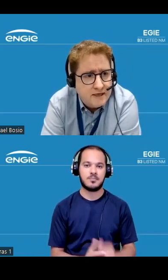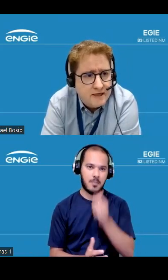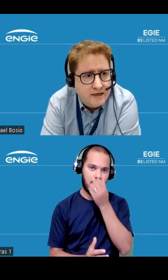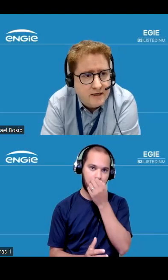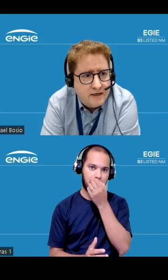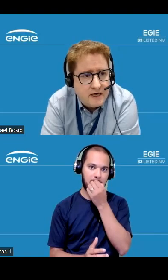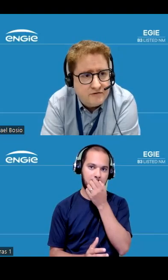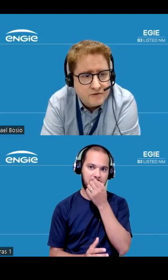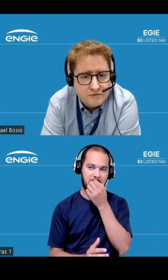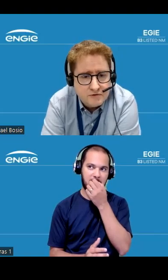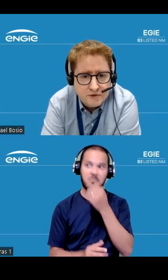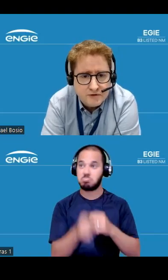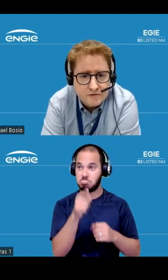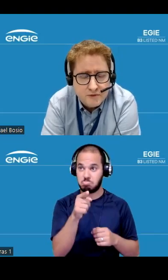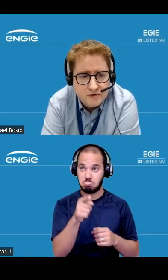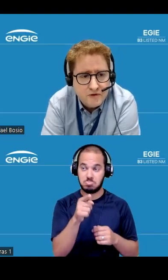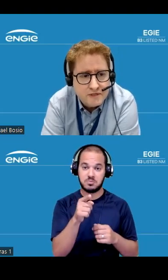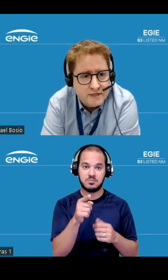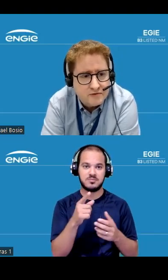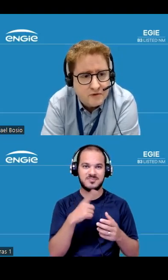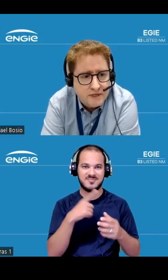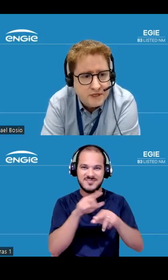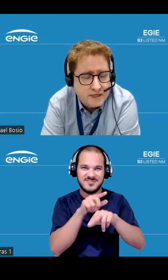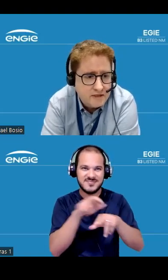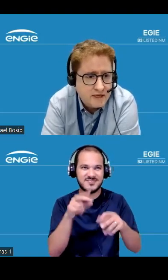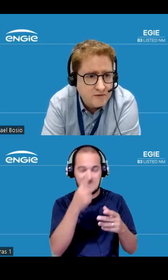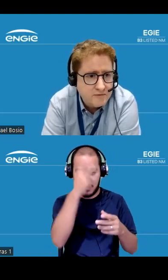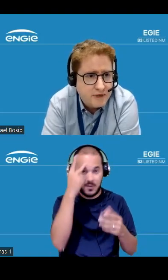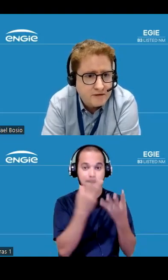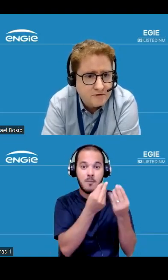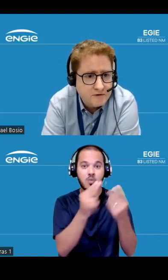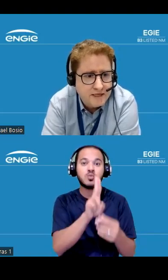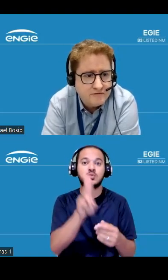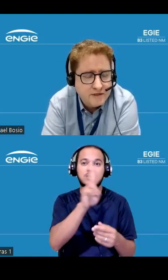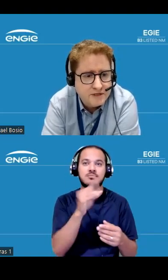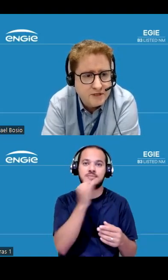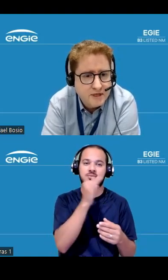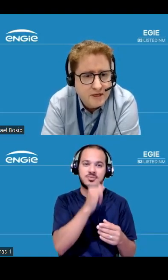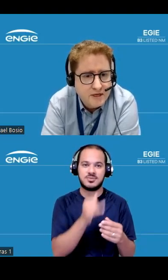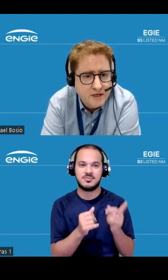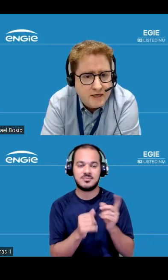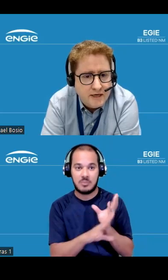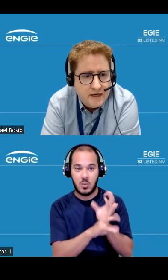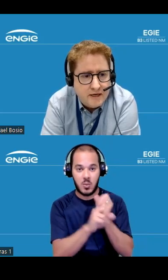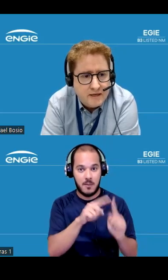a evolução do número de consumidores e naturalmente aqui tem um impacto relevante